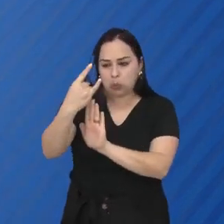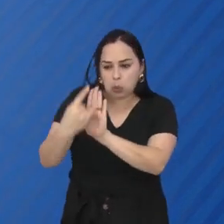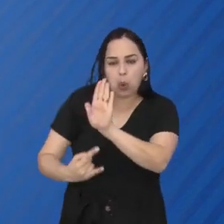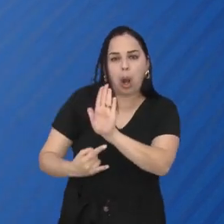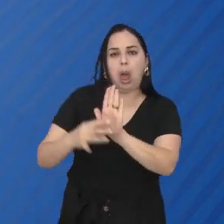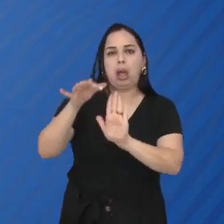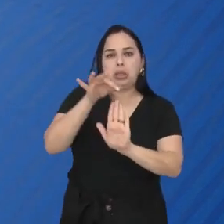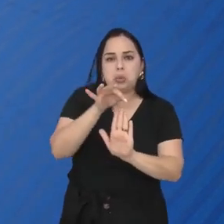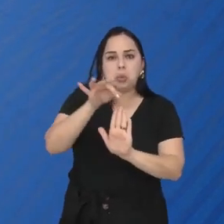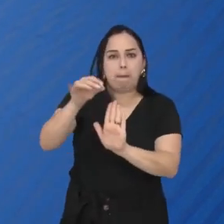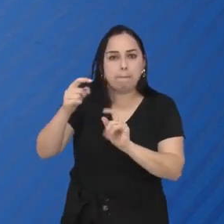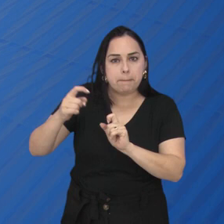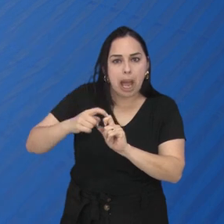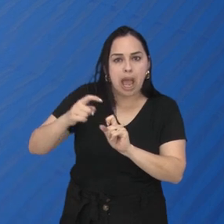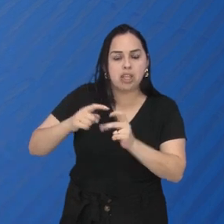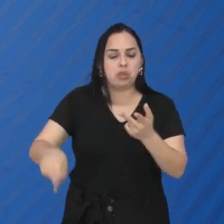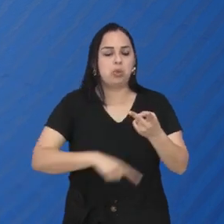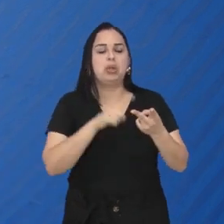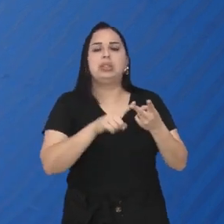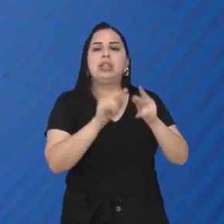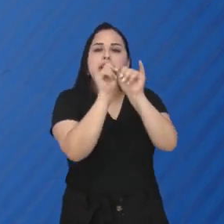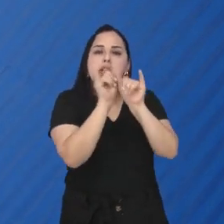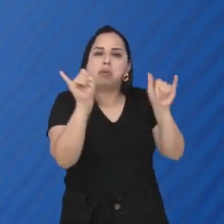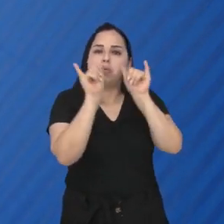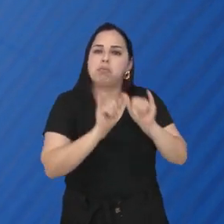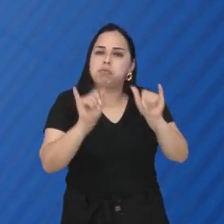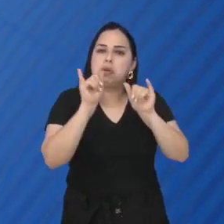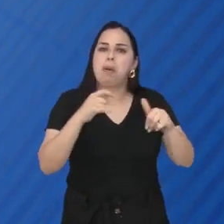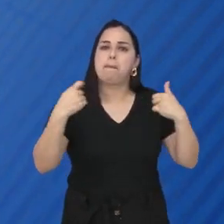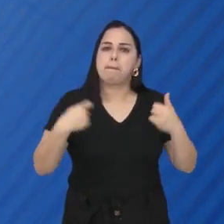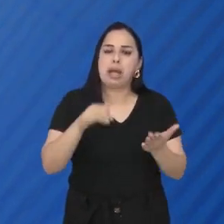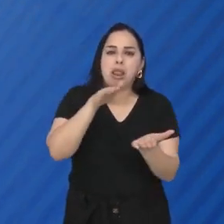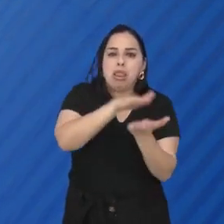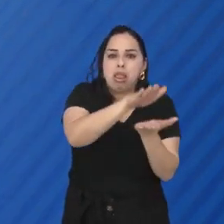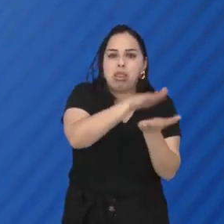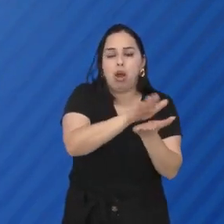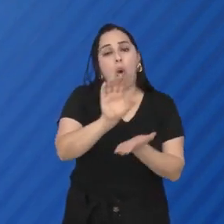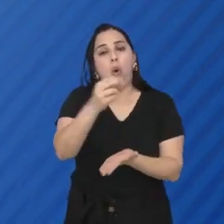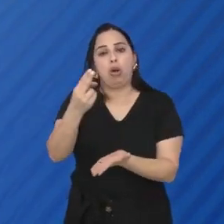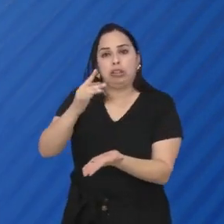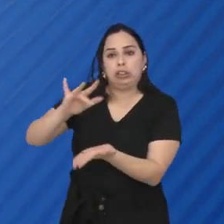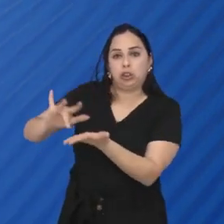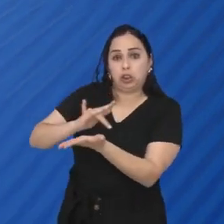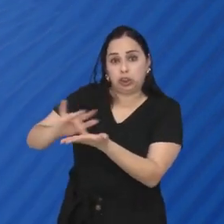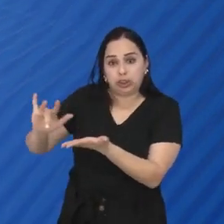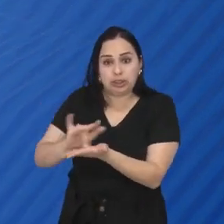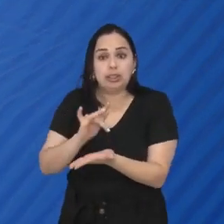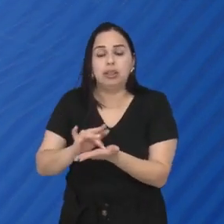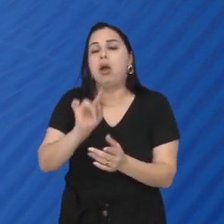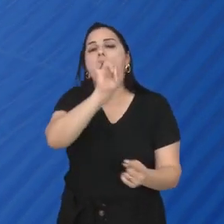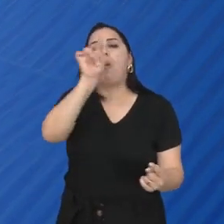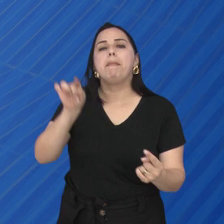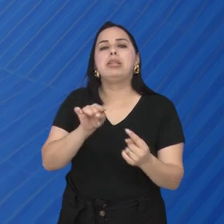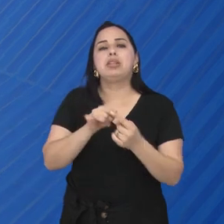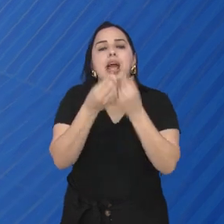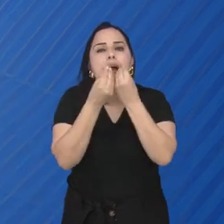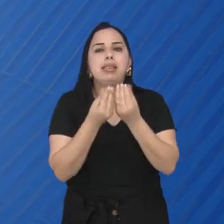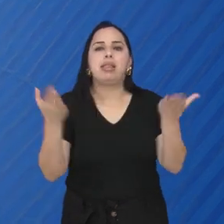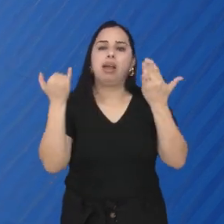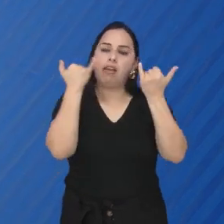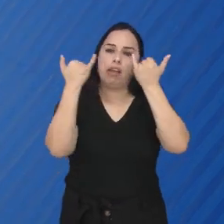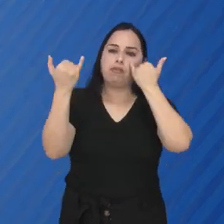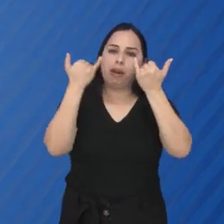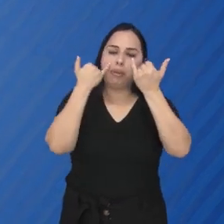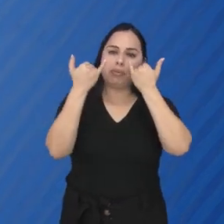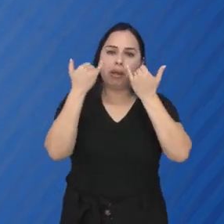receituários, encaminhamentos médicos, campanhas publicitárias e informativos impressos e digitais. O